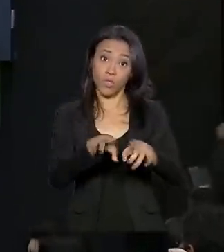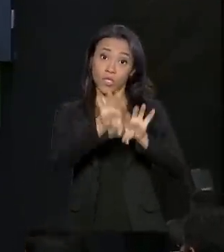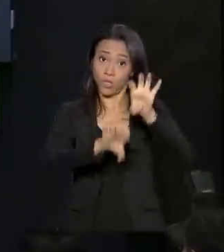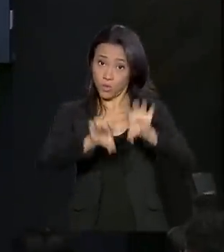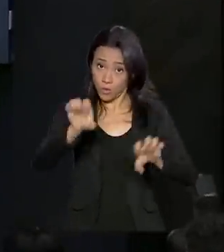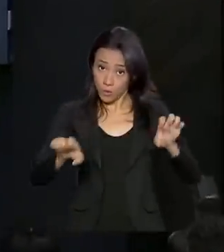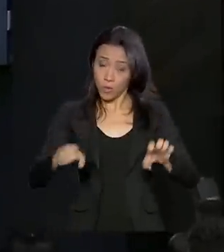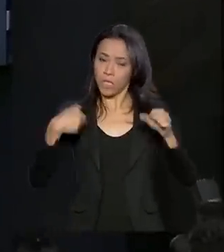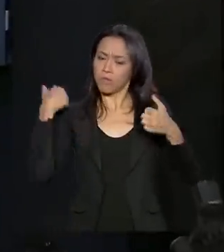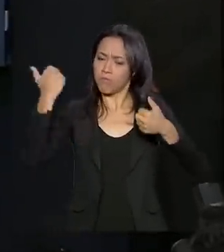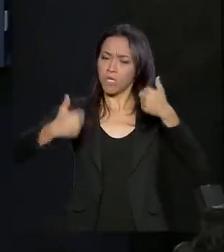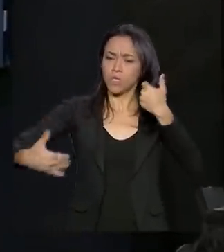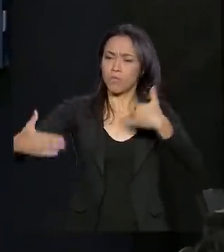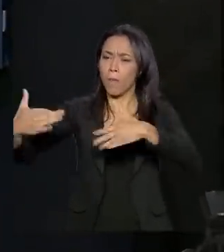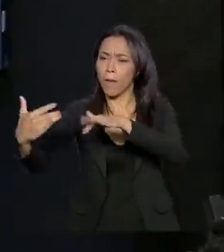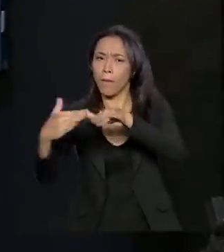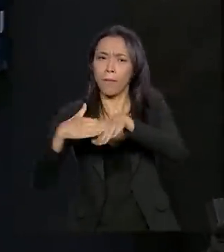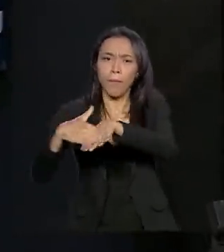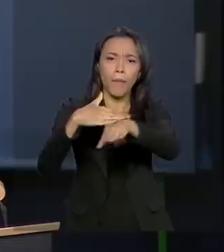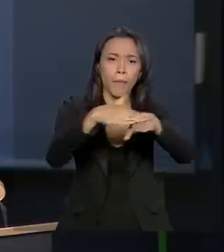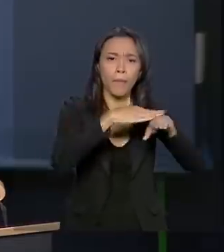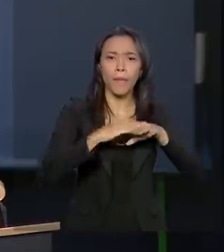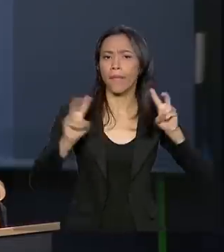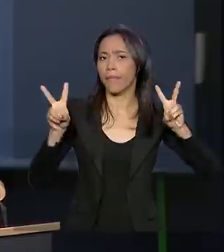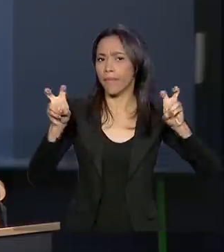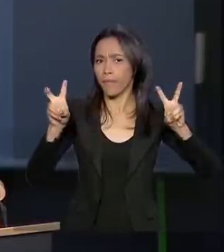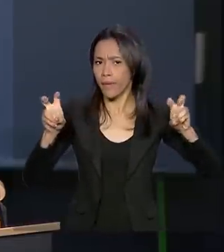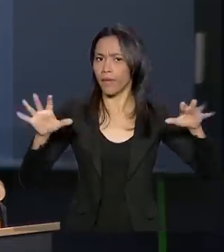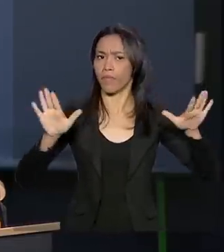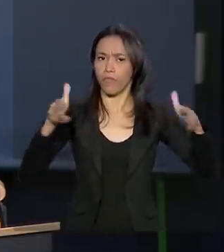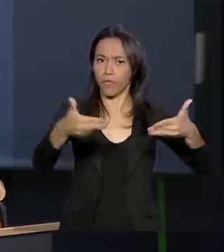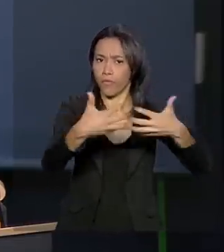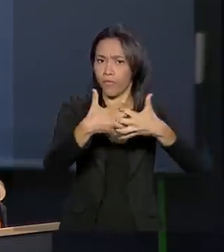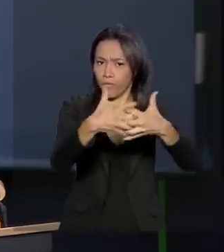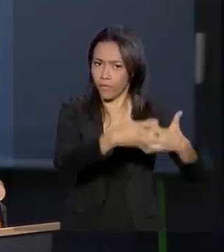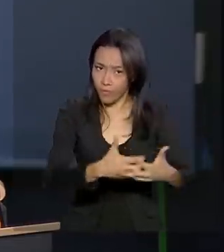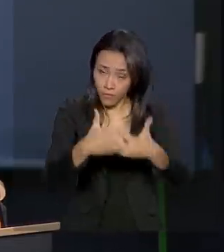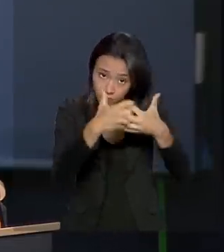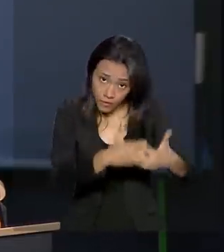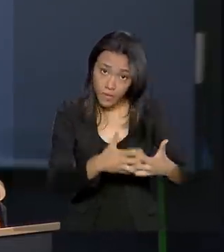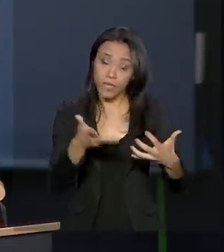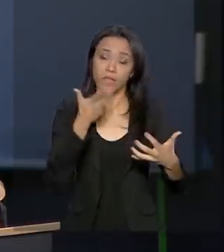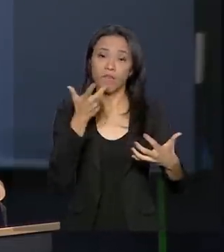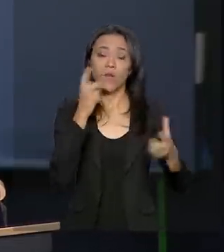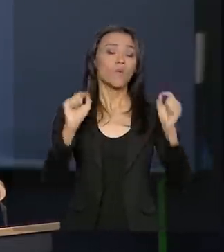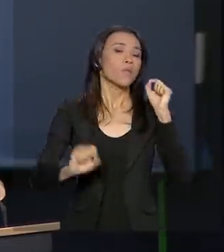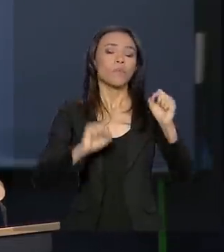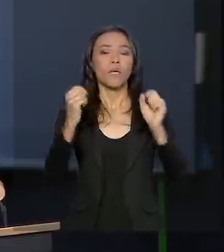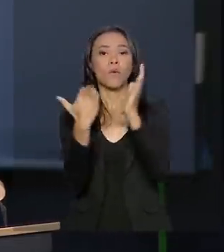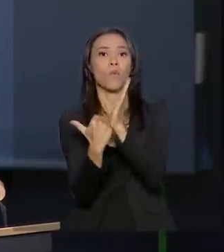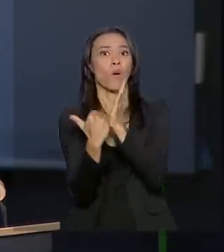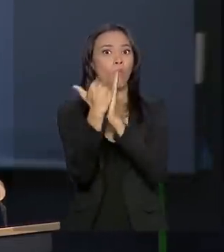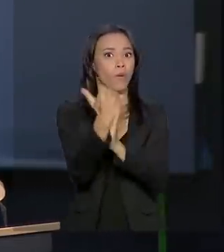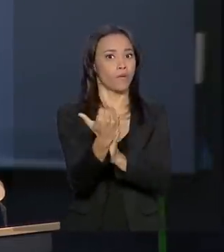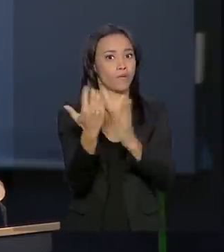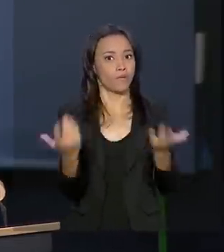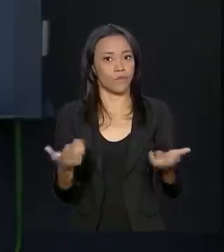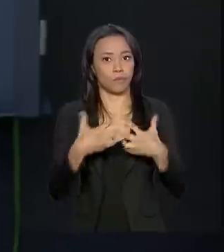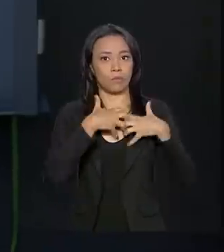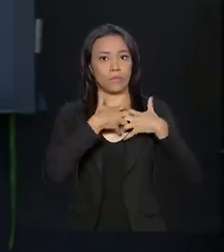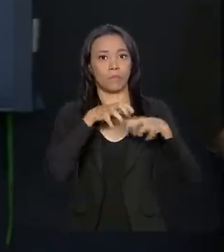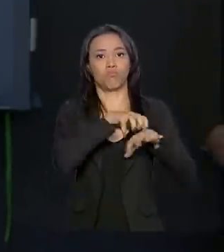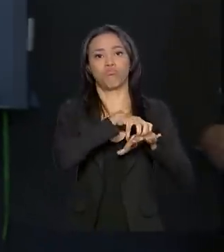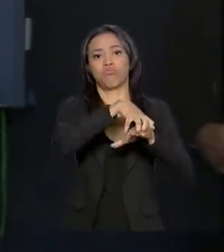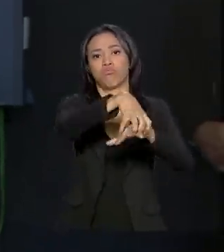e discutiu as questões relacionadas à categoria. Ele falou sobre a questão da oferta e demanda e também sobre o aumento do preço do frete e disse